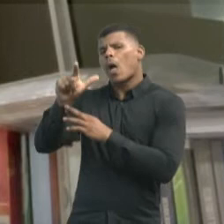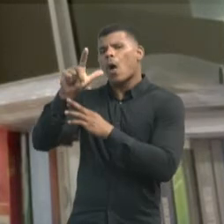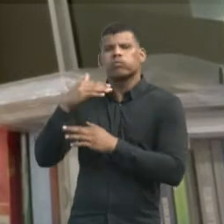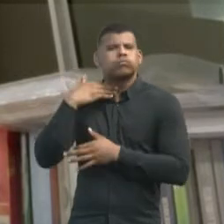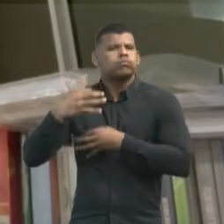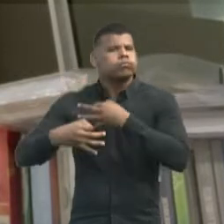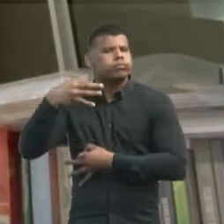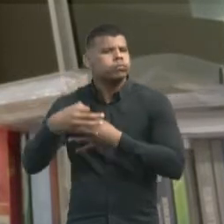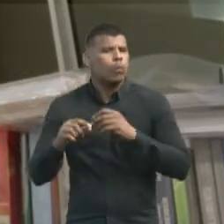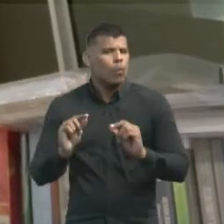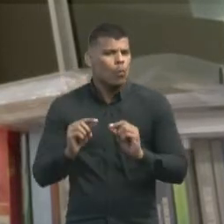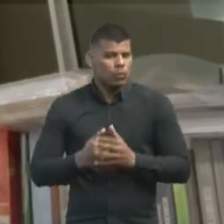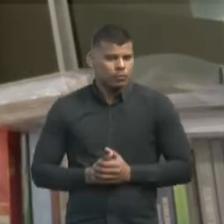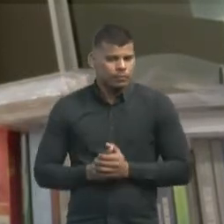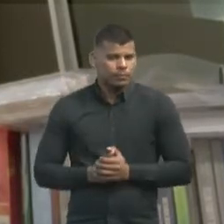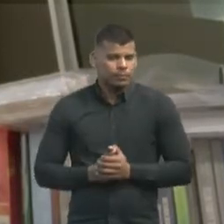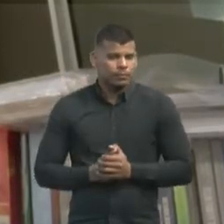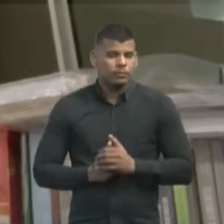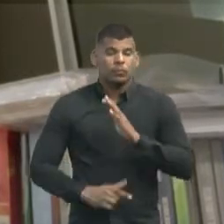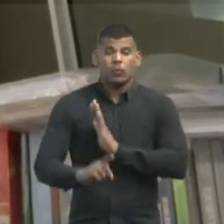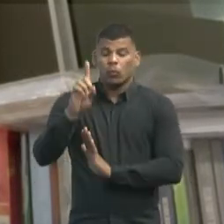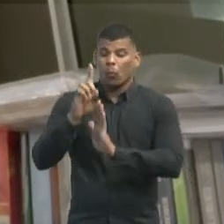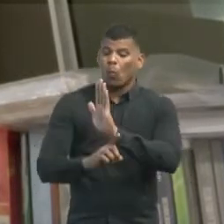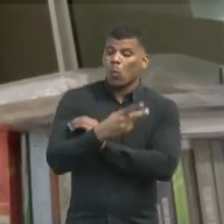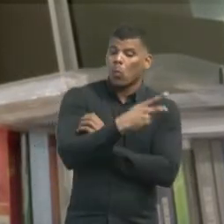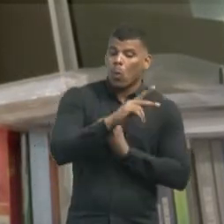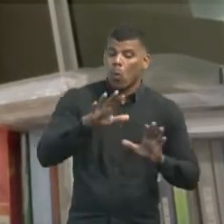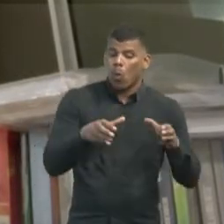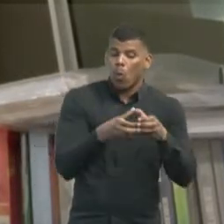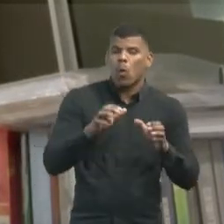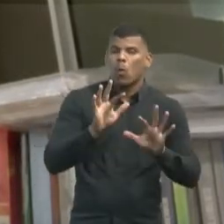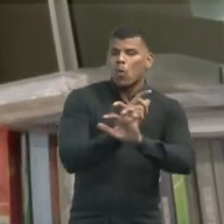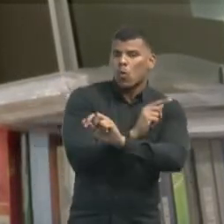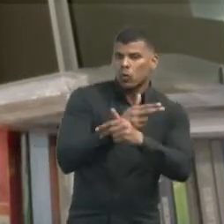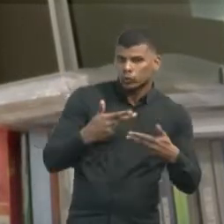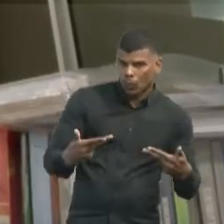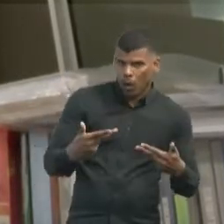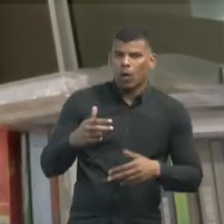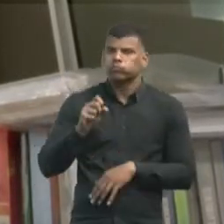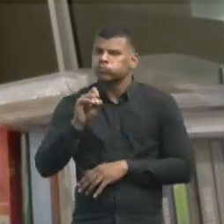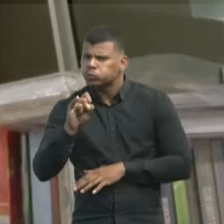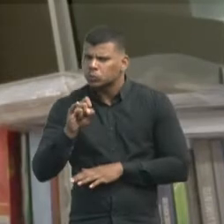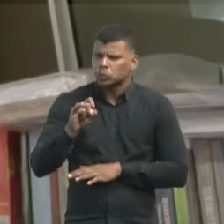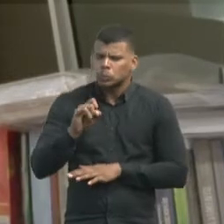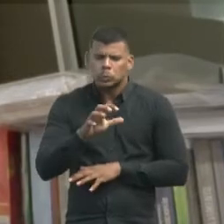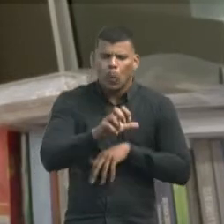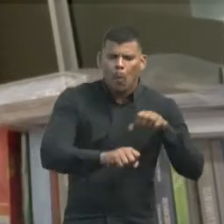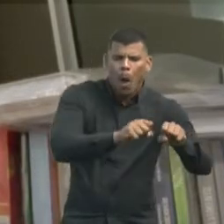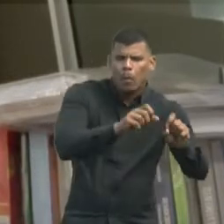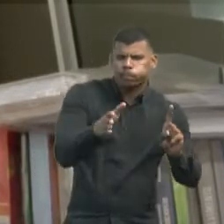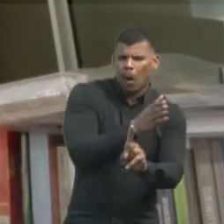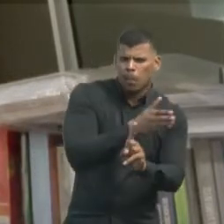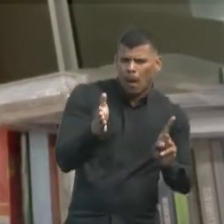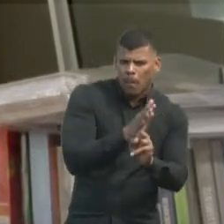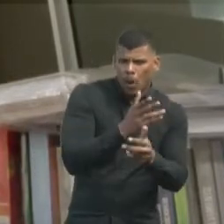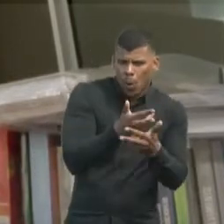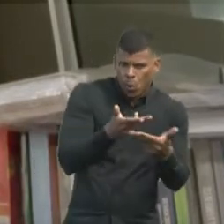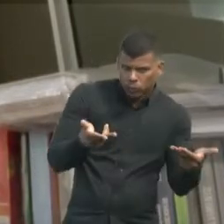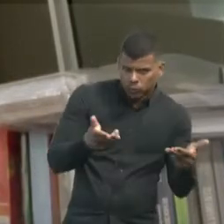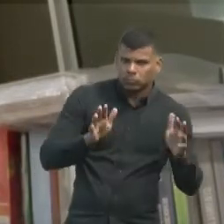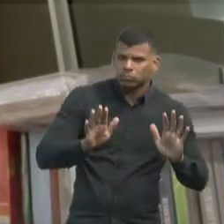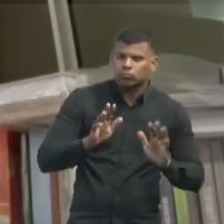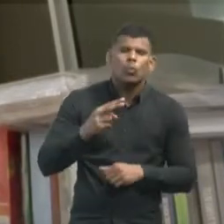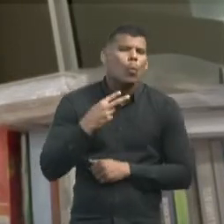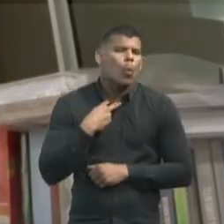esta ação, por unanimidade, que os animais apreendidos em situação de maus tratos não podem